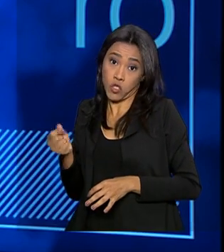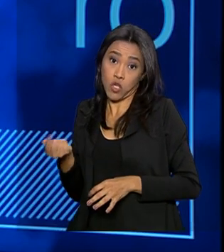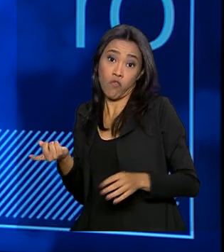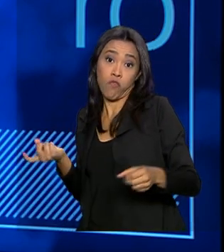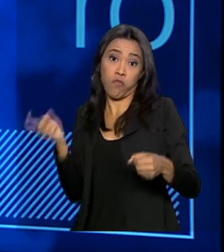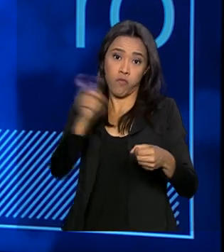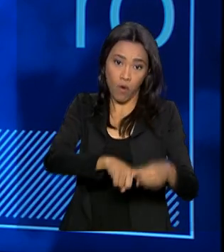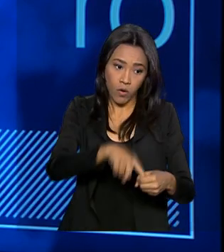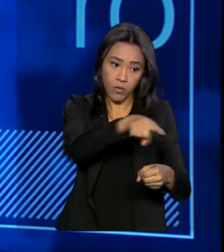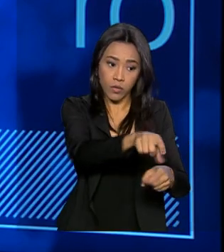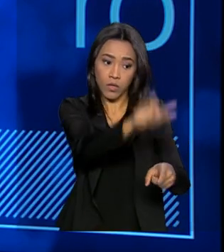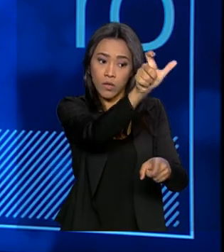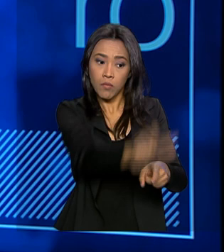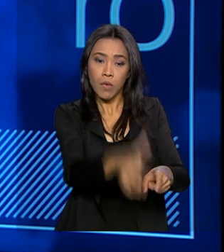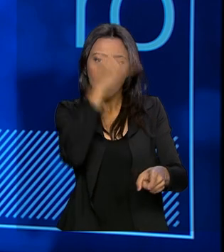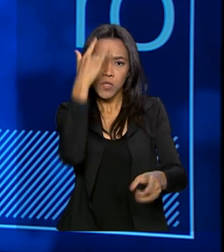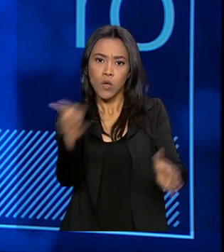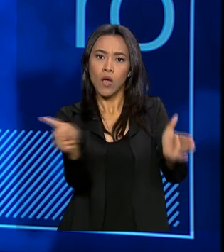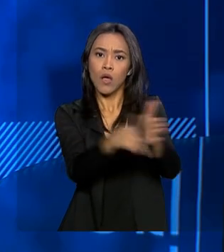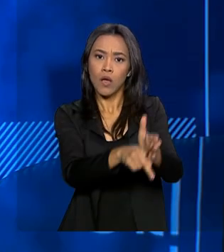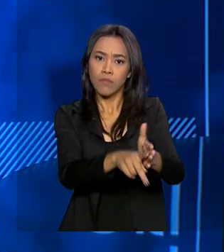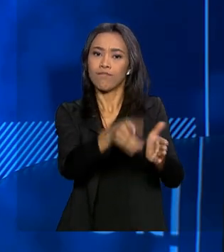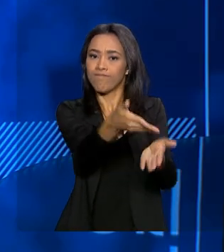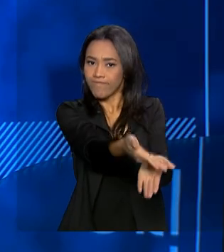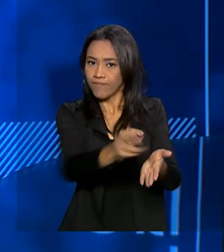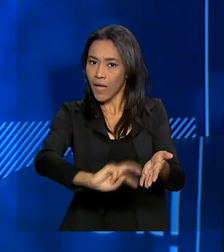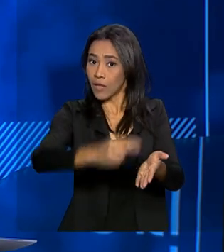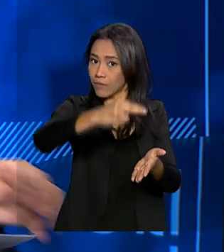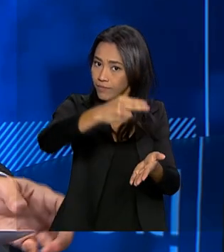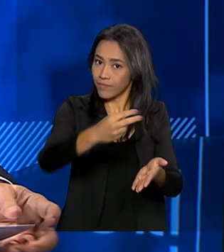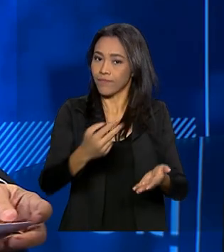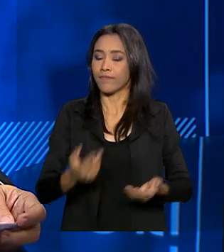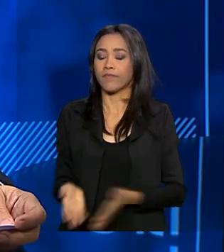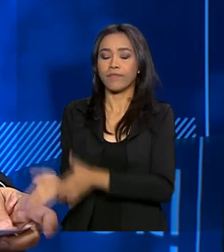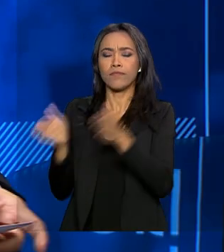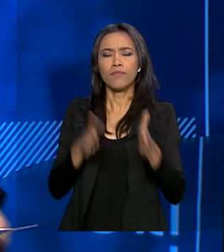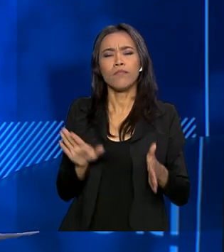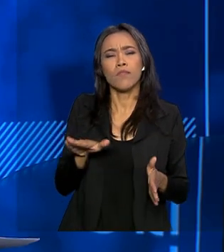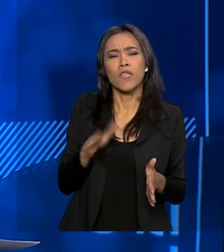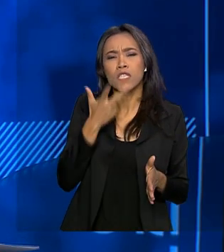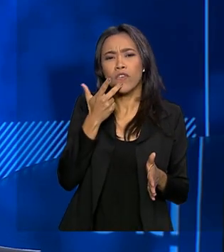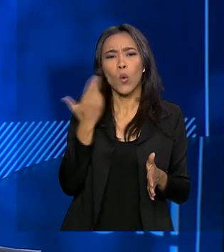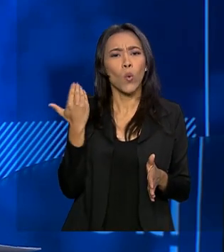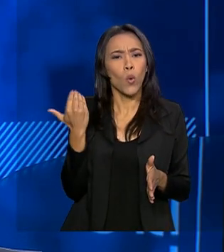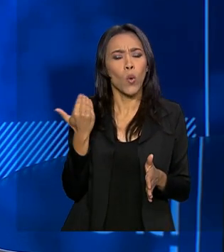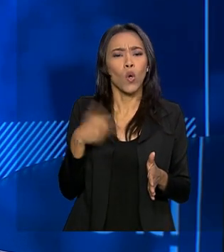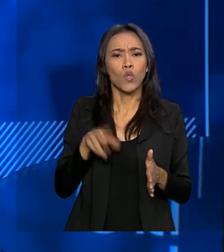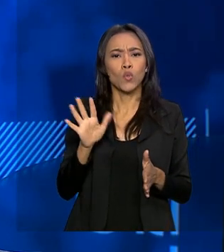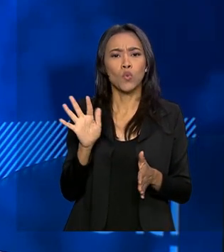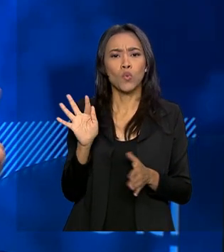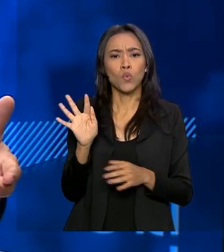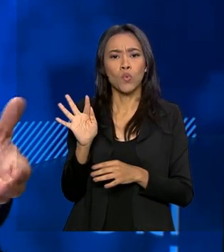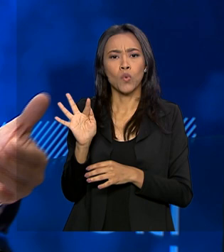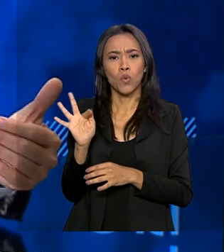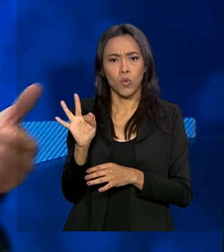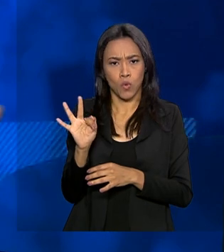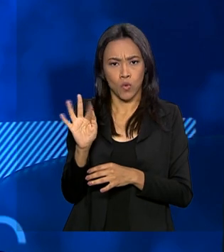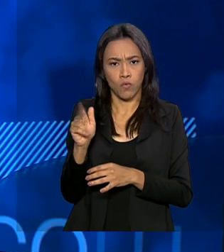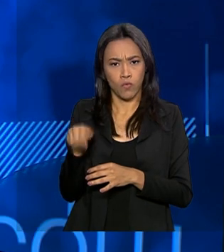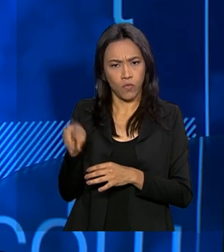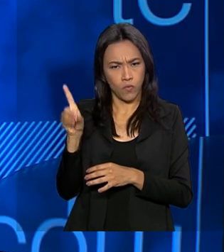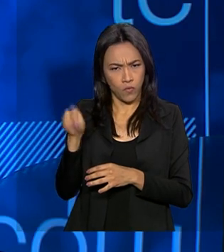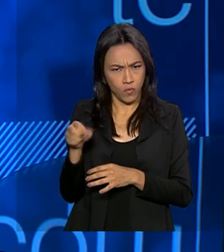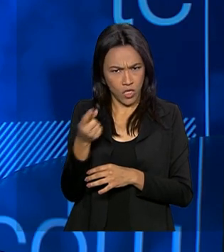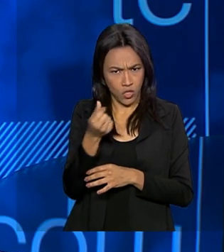do bem vendido atualizado pela Selic. O senhor falou agora há pouco da questão do Fundo Nacional Antidrogas. Esses recursos